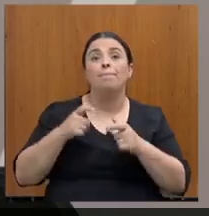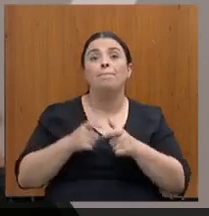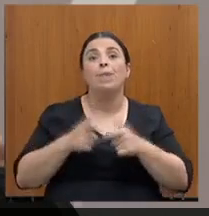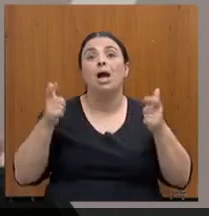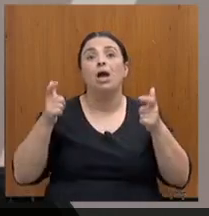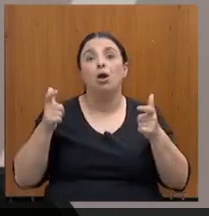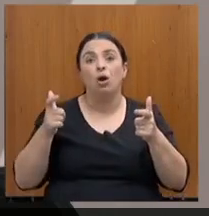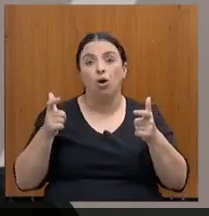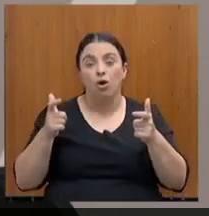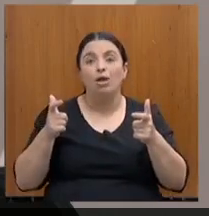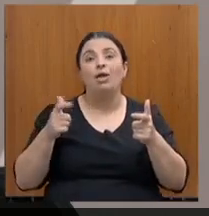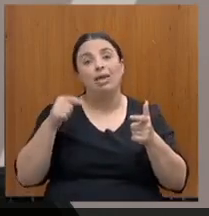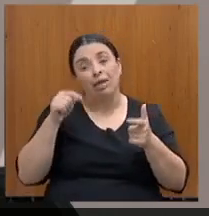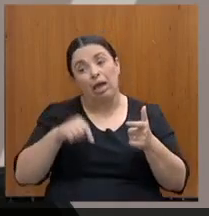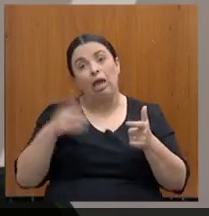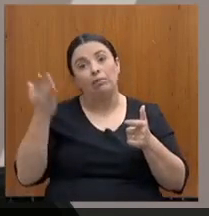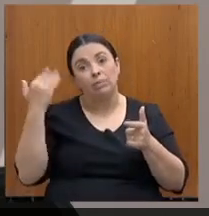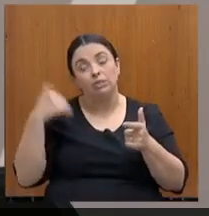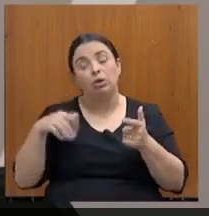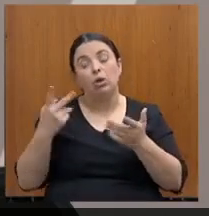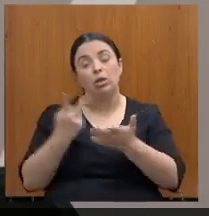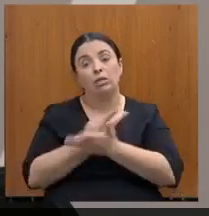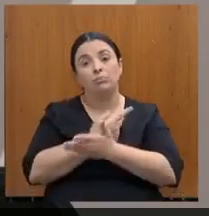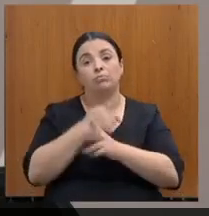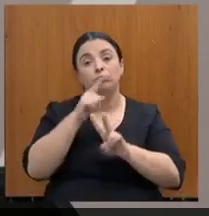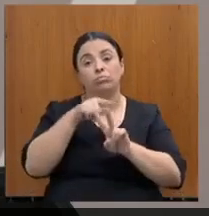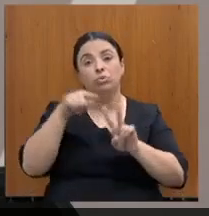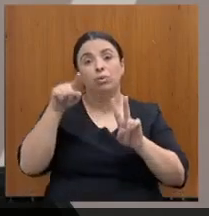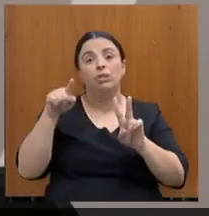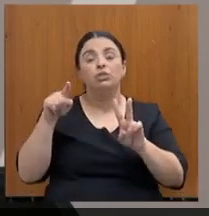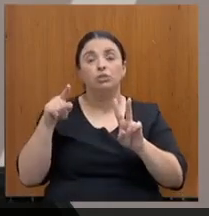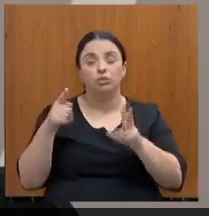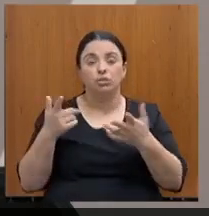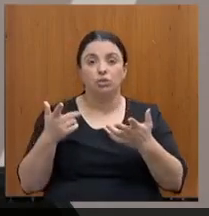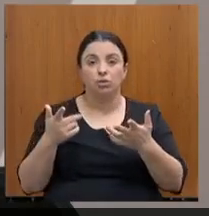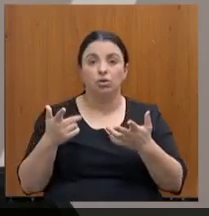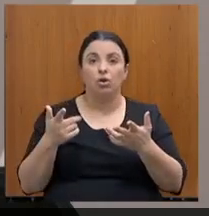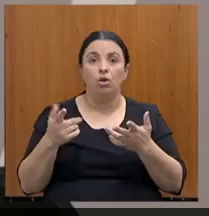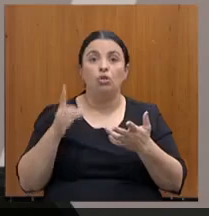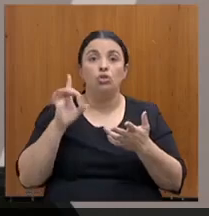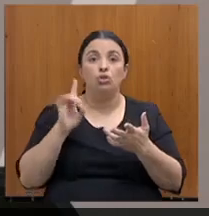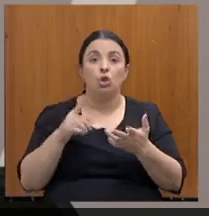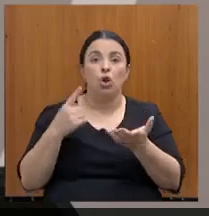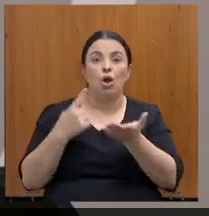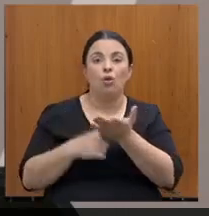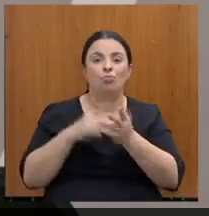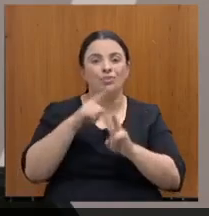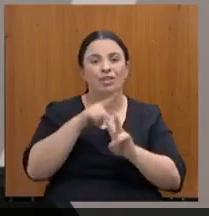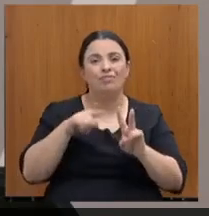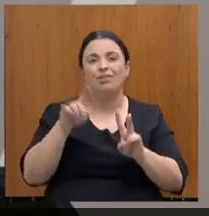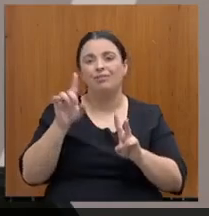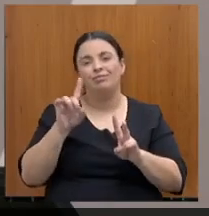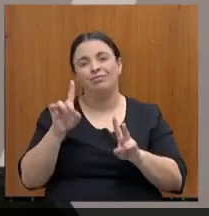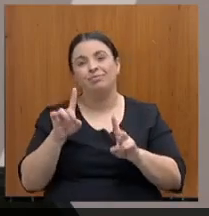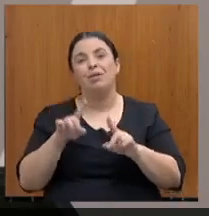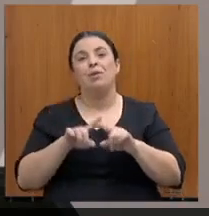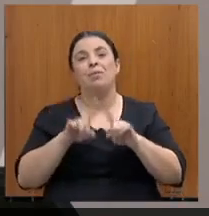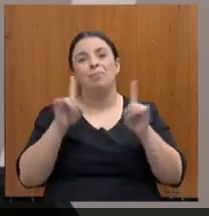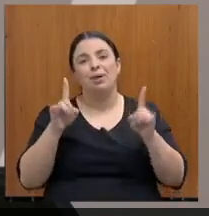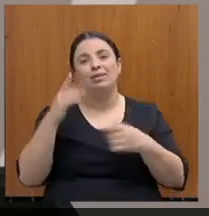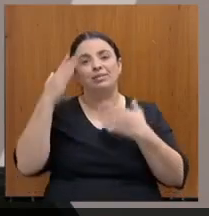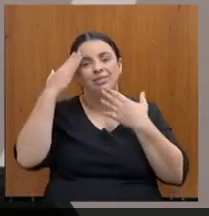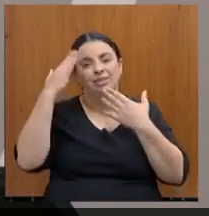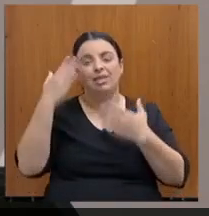que é o acordo da tragédia e Brumadinho. E eu diria não o acordo da Vale, mas graças a um governo sério que, em horas